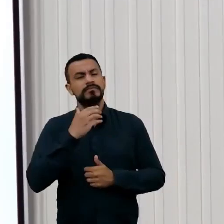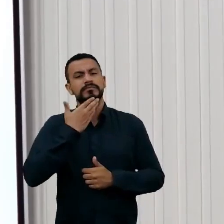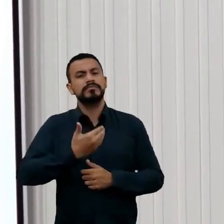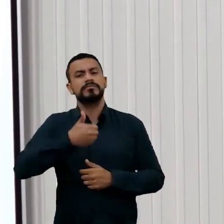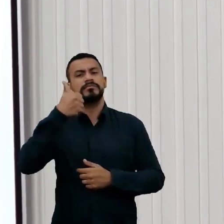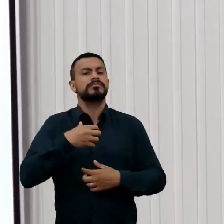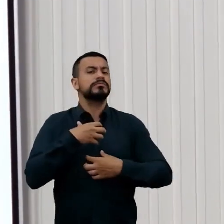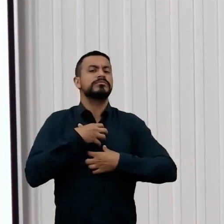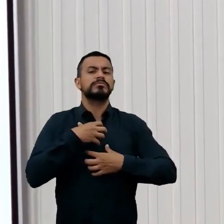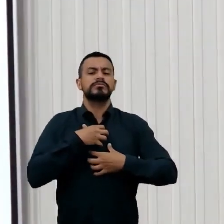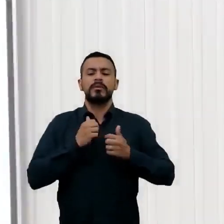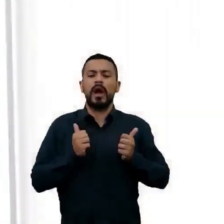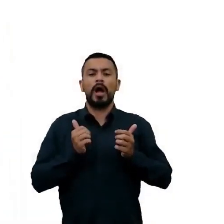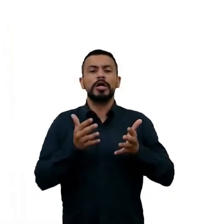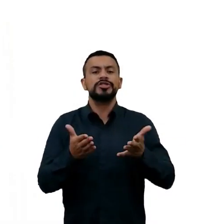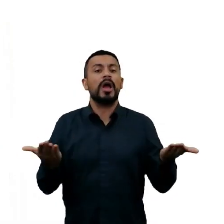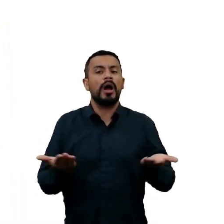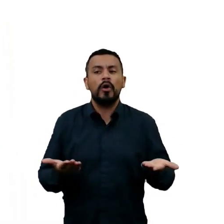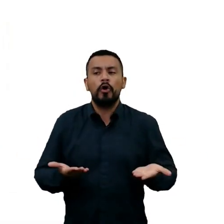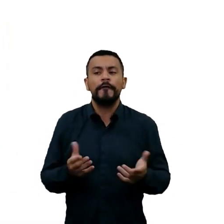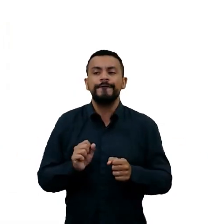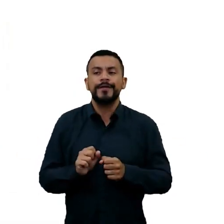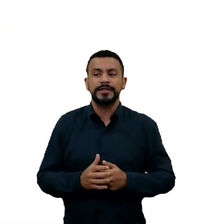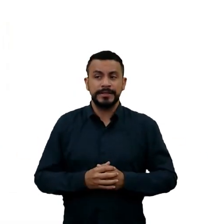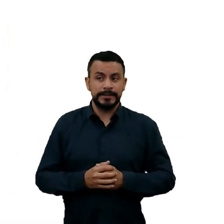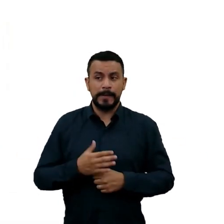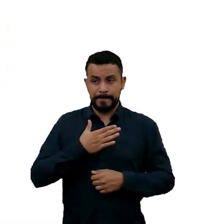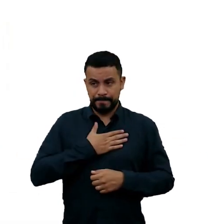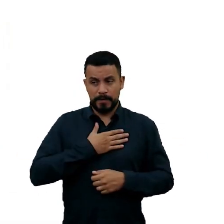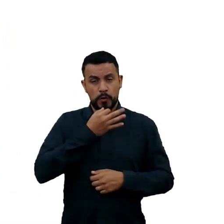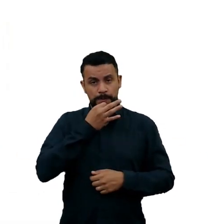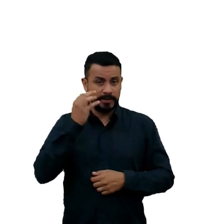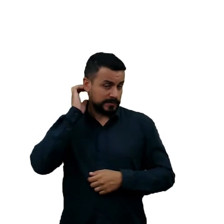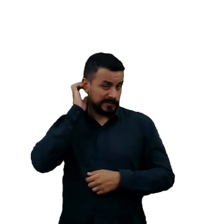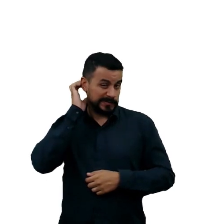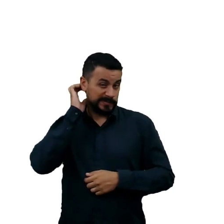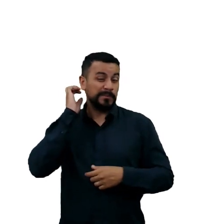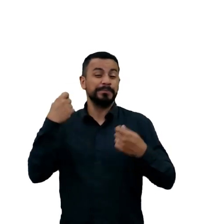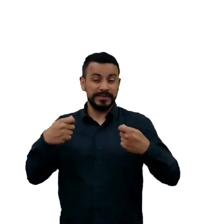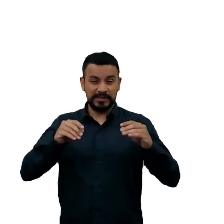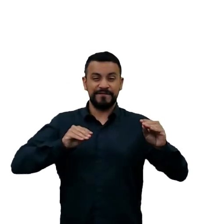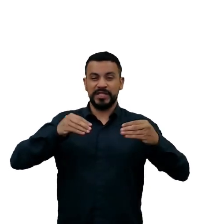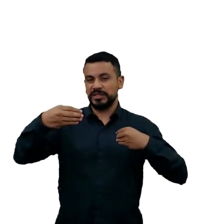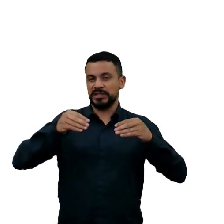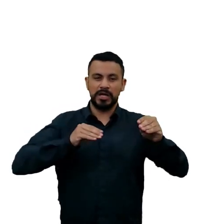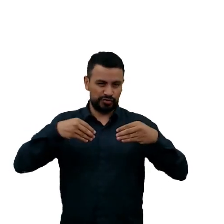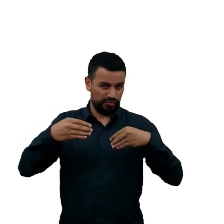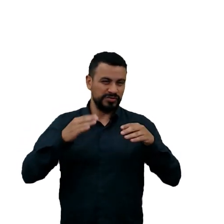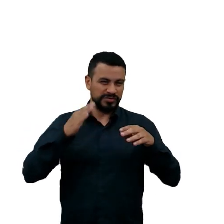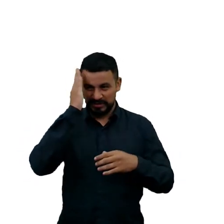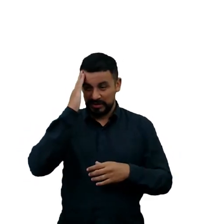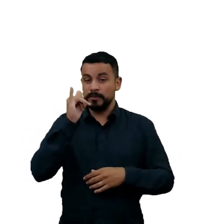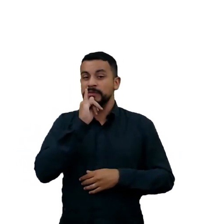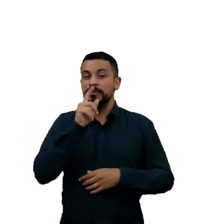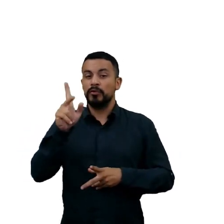momento? Na minha opinião, deveria ser mais versátil. Assim como nós temos esse canivete